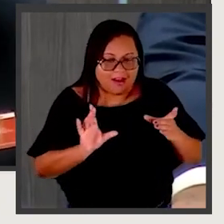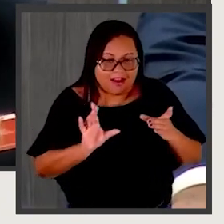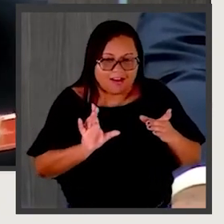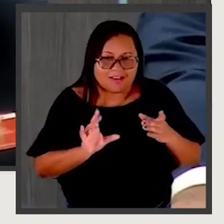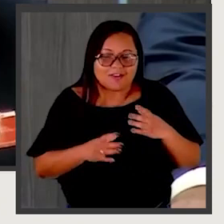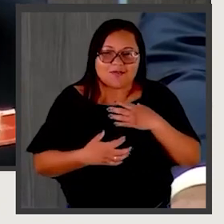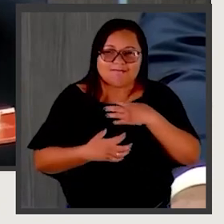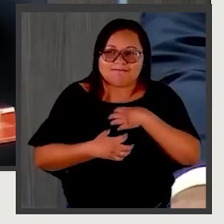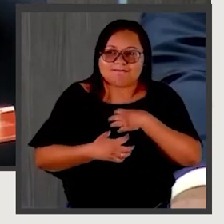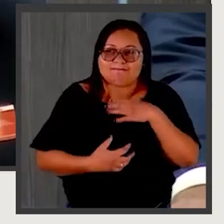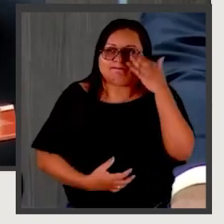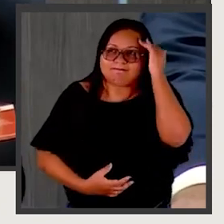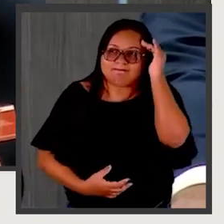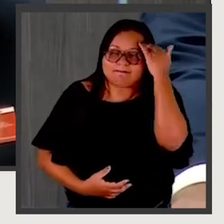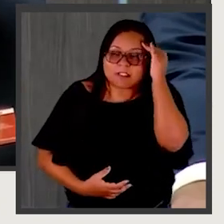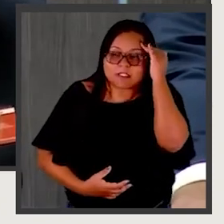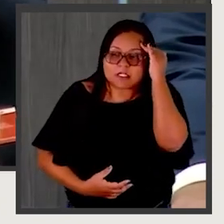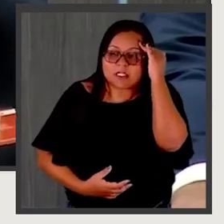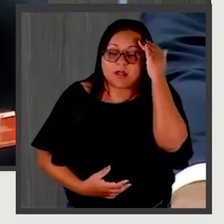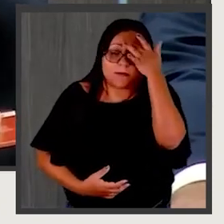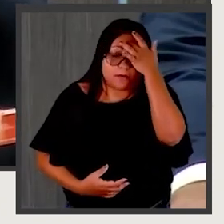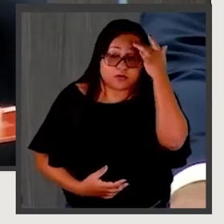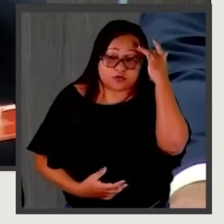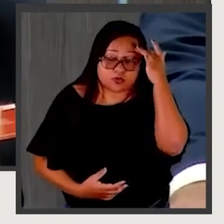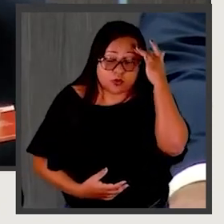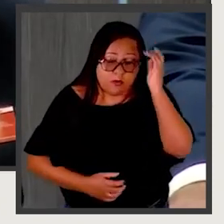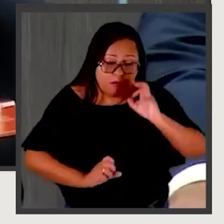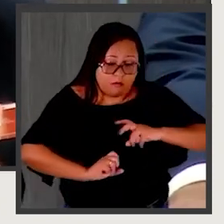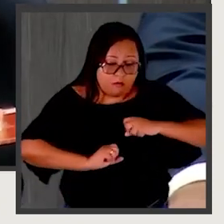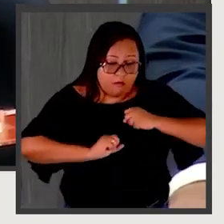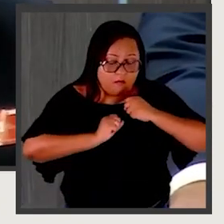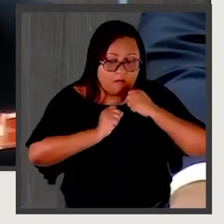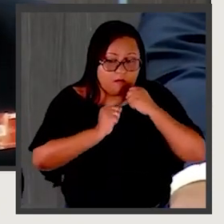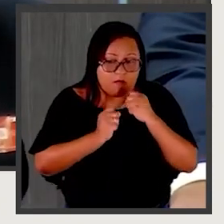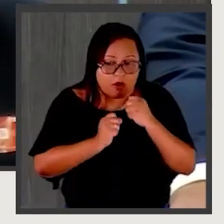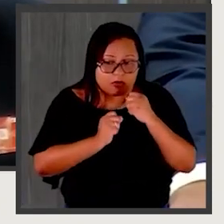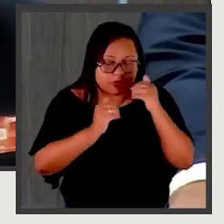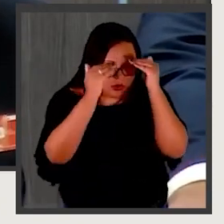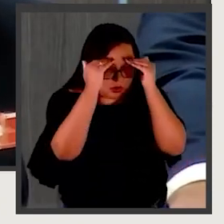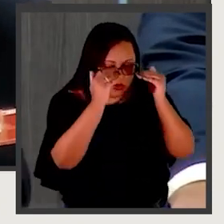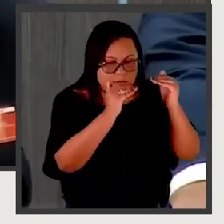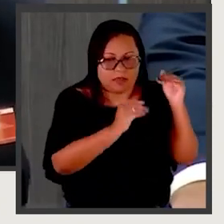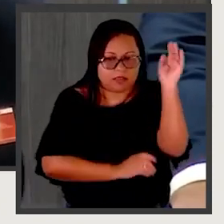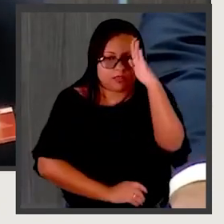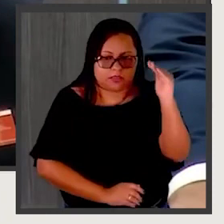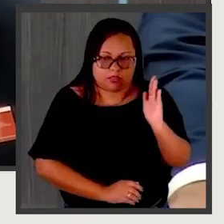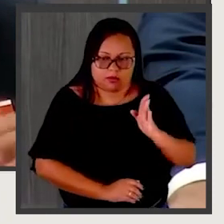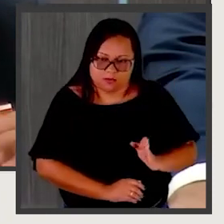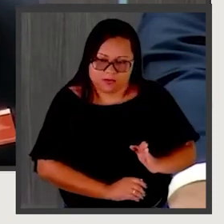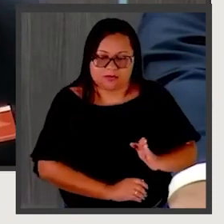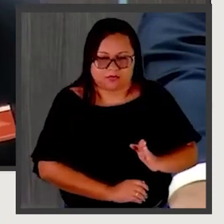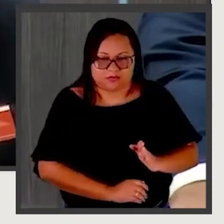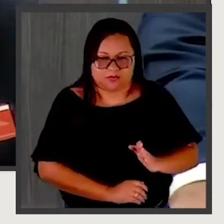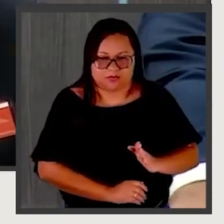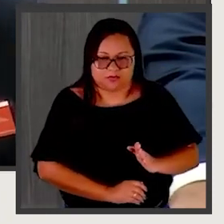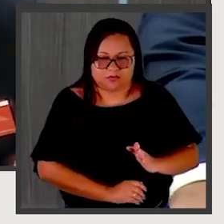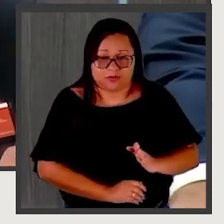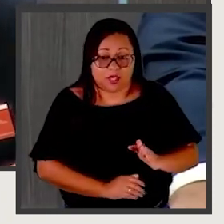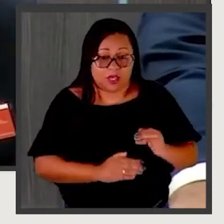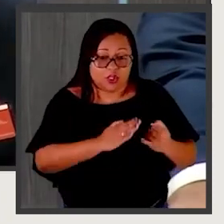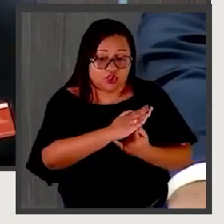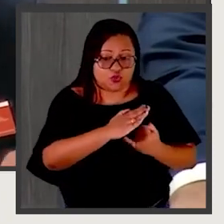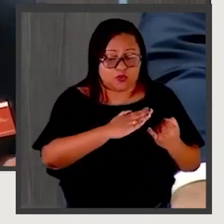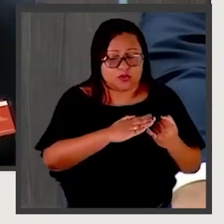liberdade, é um ambiente que podemos formar cidadãos para respeitar a nossa democracia e o nosso país e, acima de tudo,